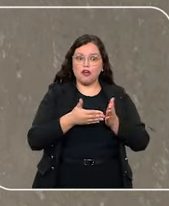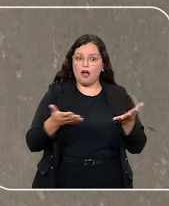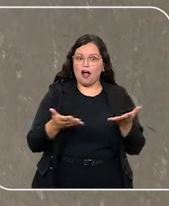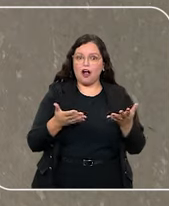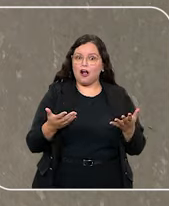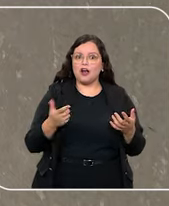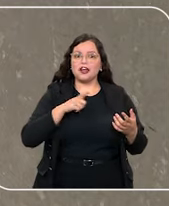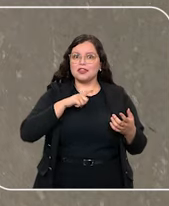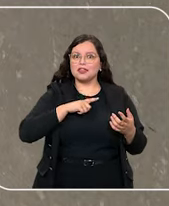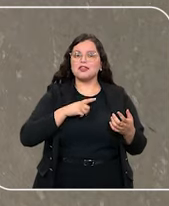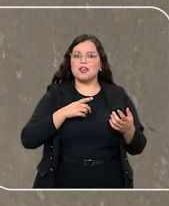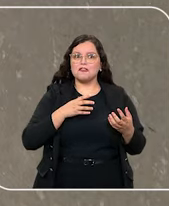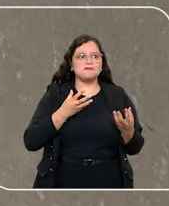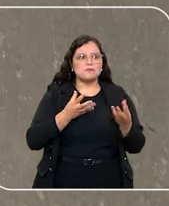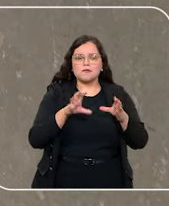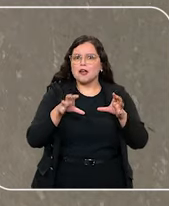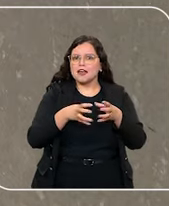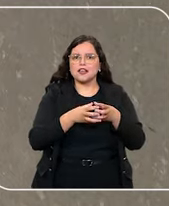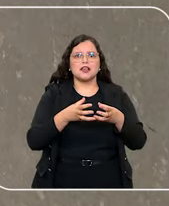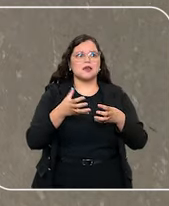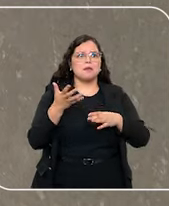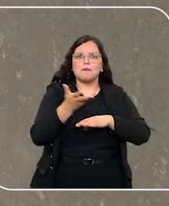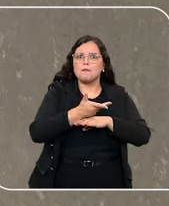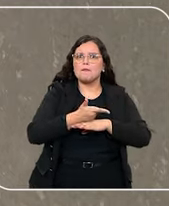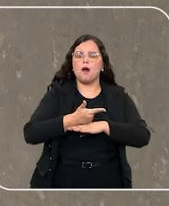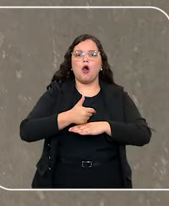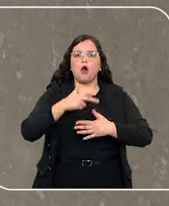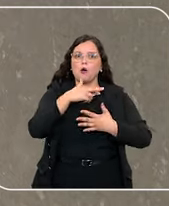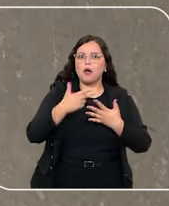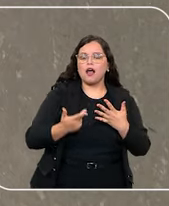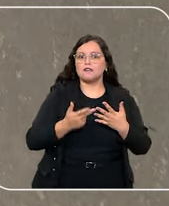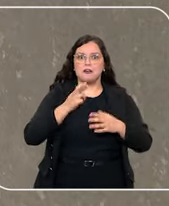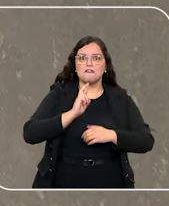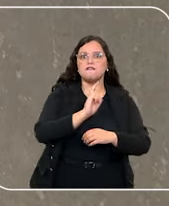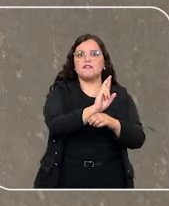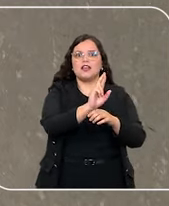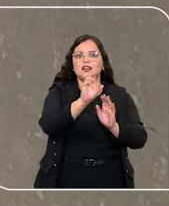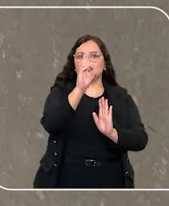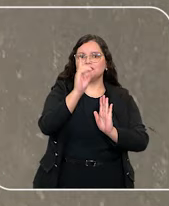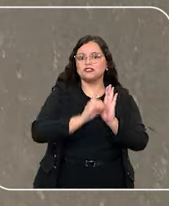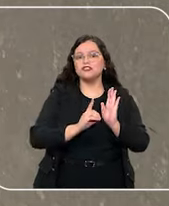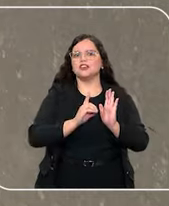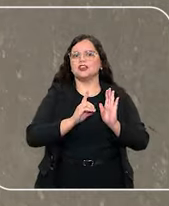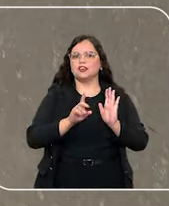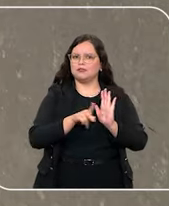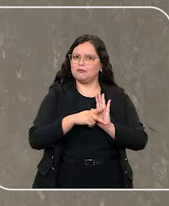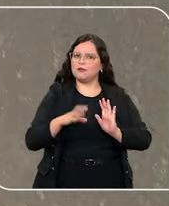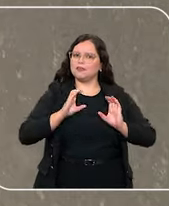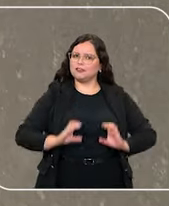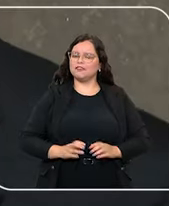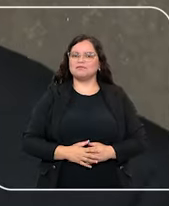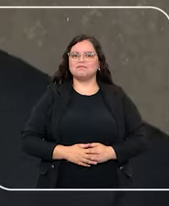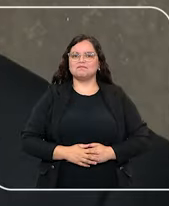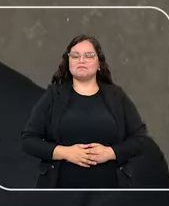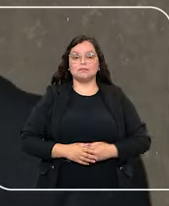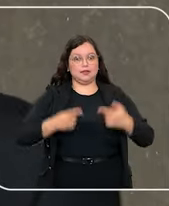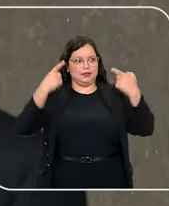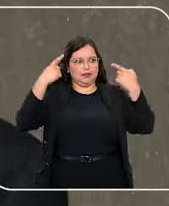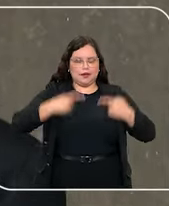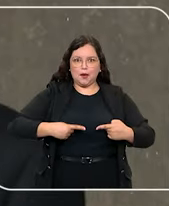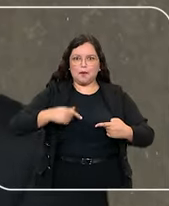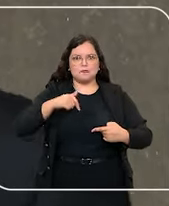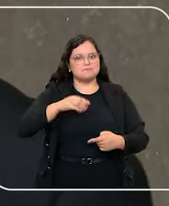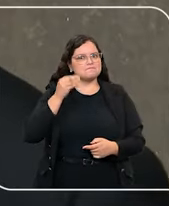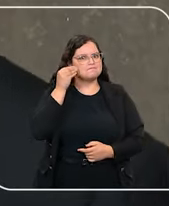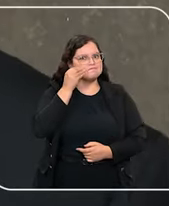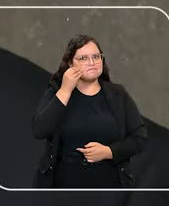dessa competição, que conta com equipes tão qualificadas e com referências no direito do processo civil. Então, estou muito feliz, de verdade. A competição é